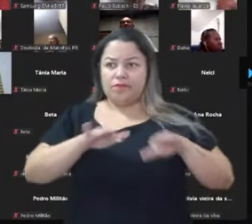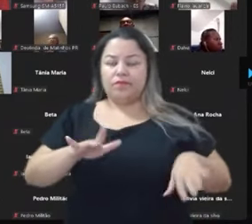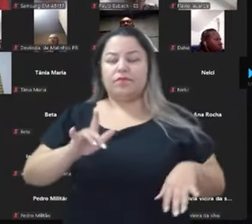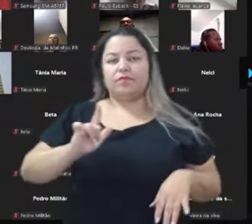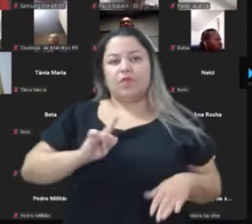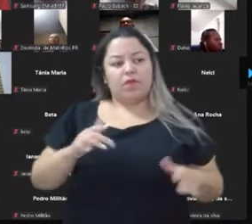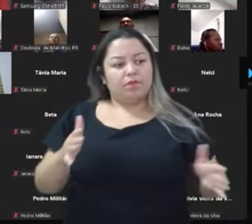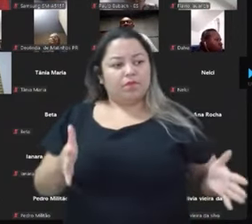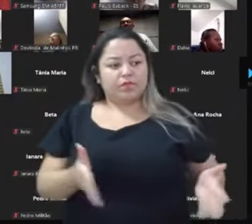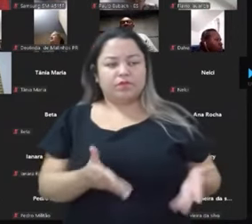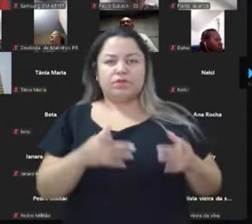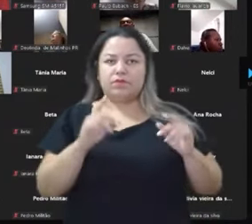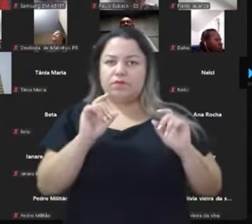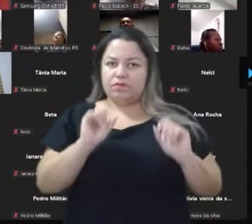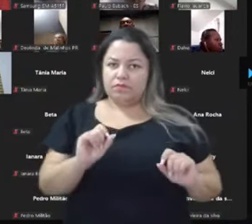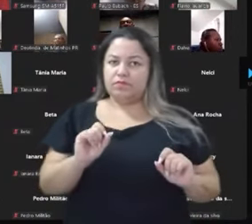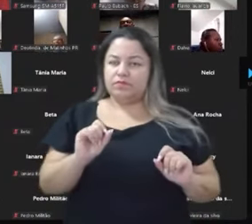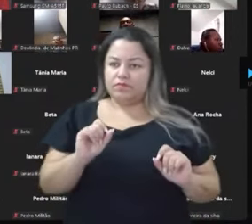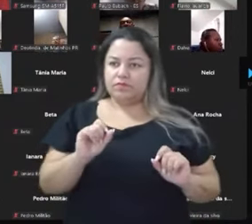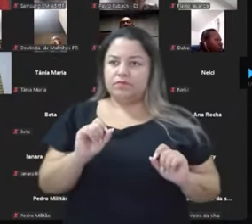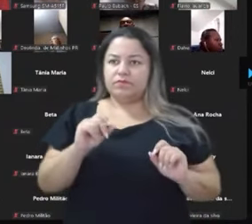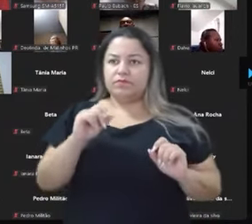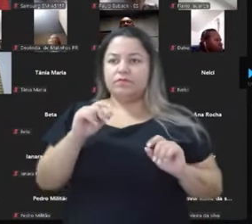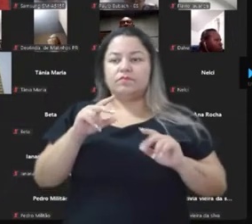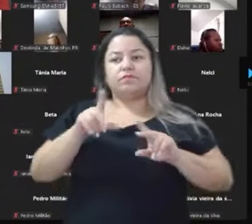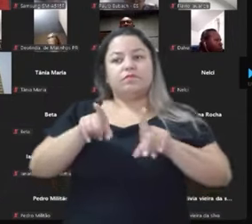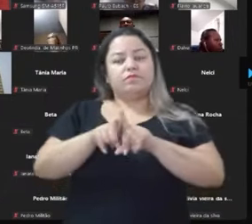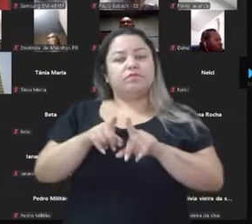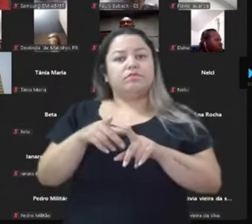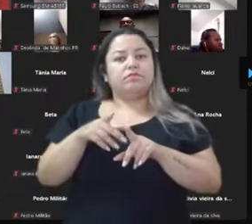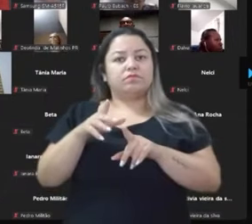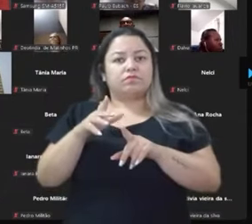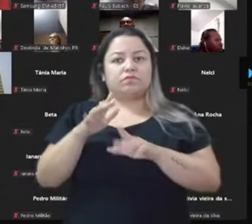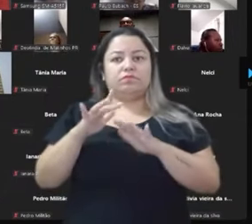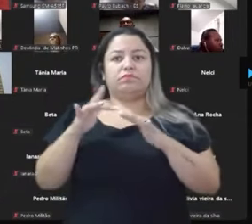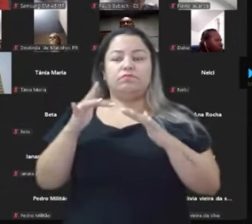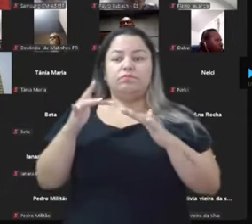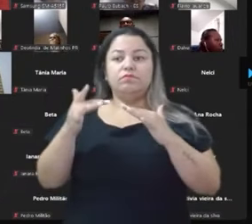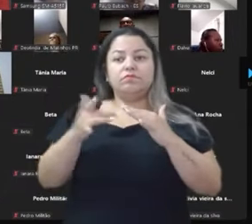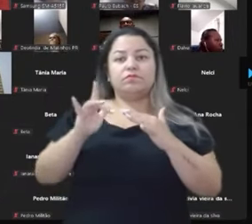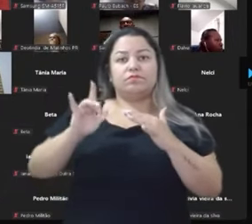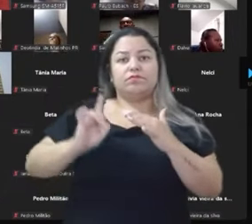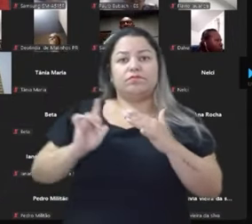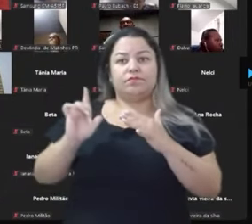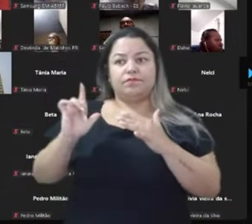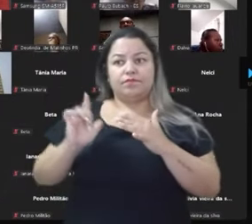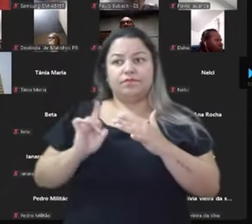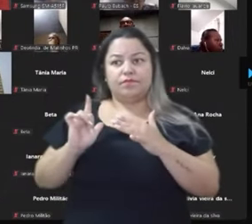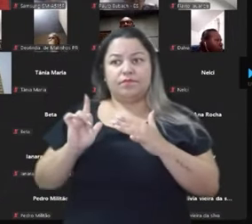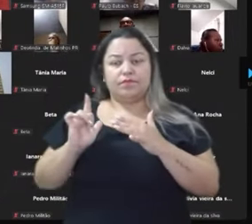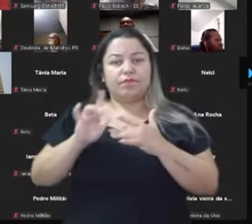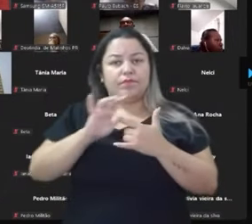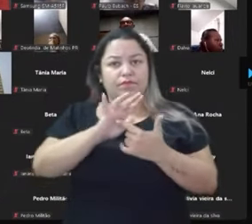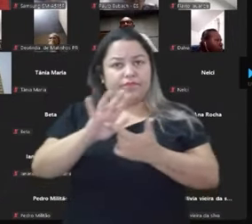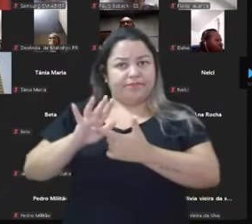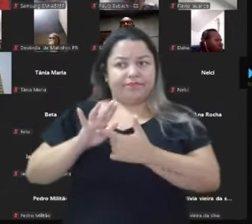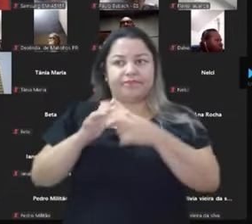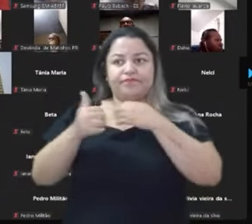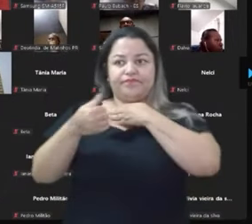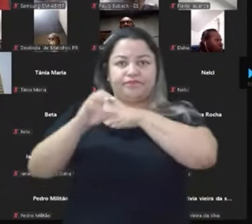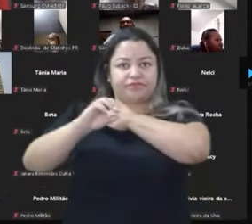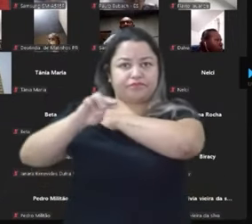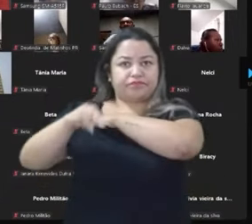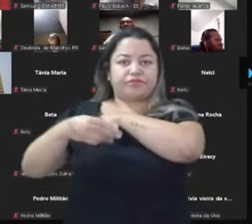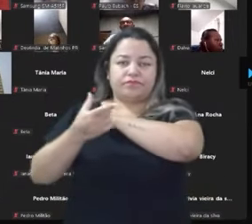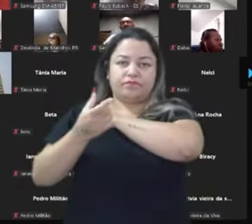potencial para ser viral, mesmo se essa conta tiver 10 seguidores, o Instagram vai mostrar para 10 mil,